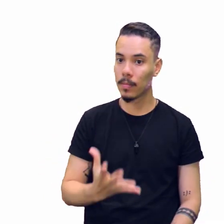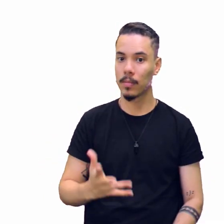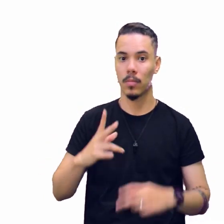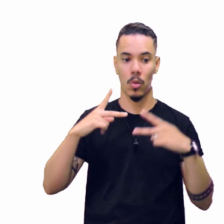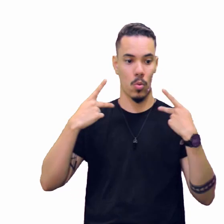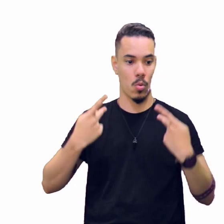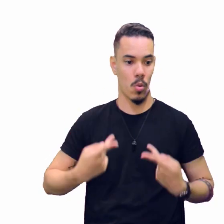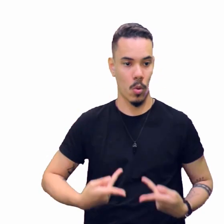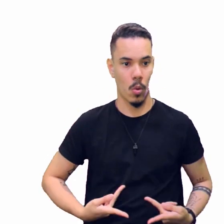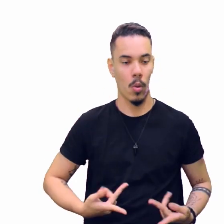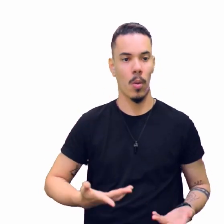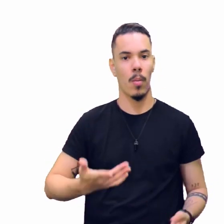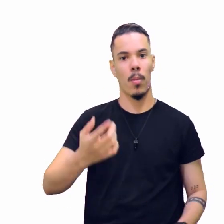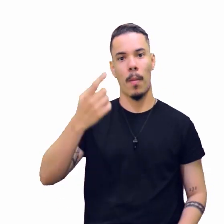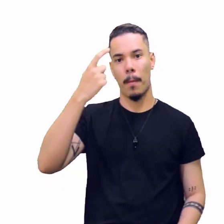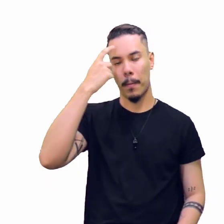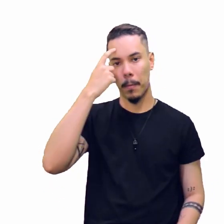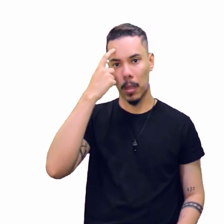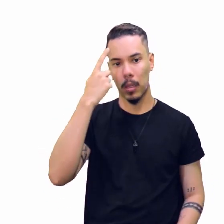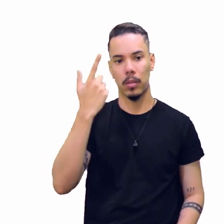corpo, à mente?